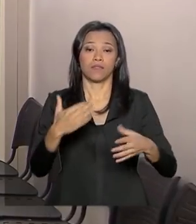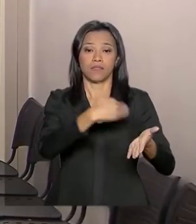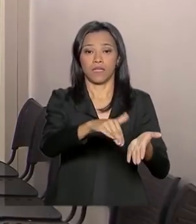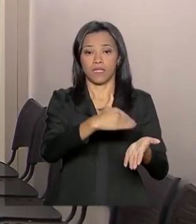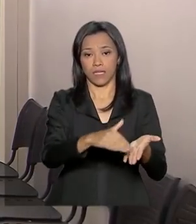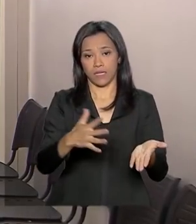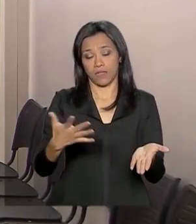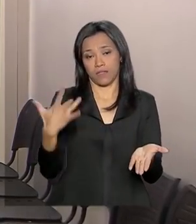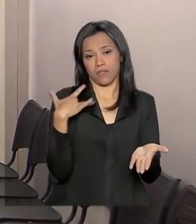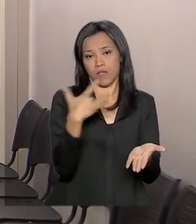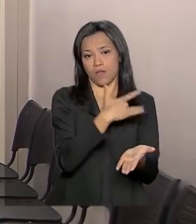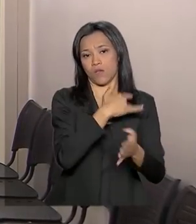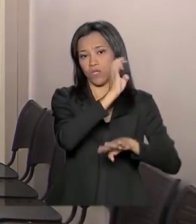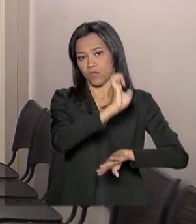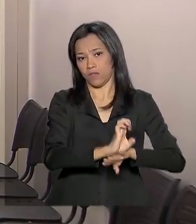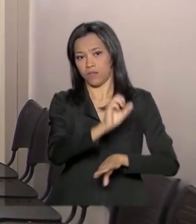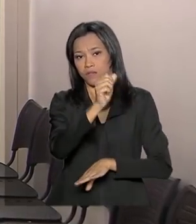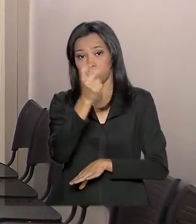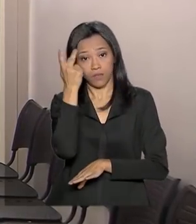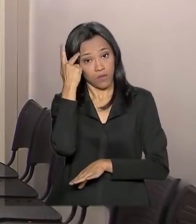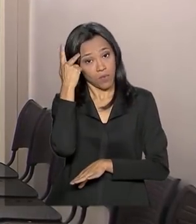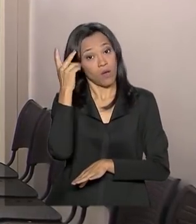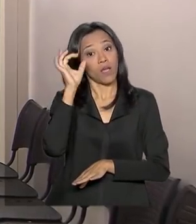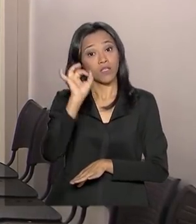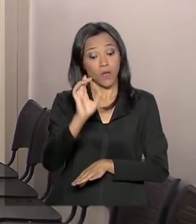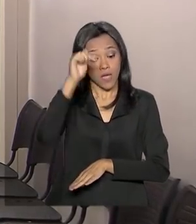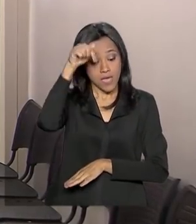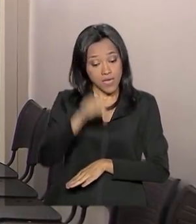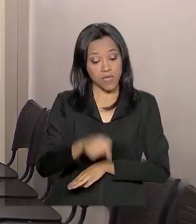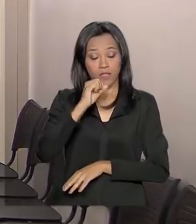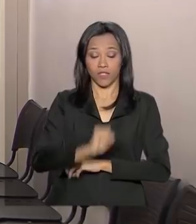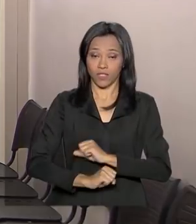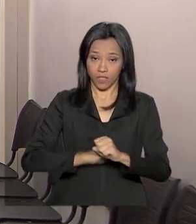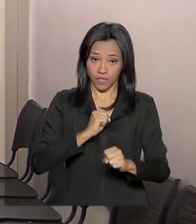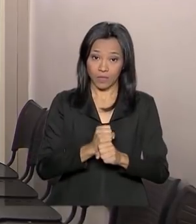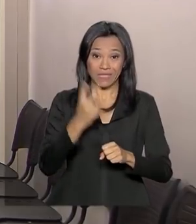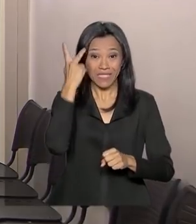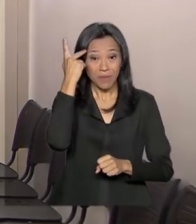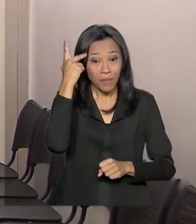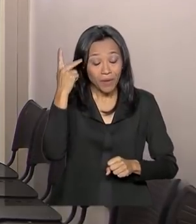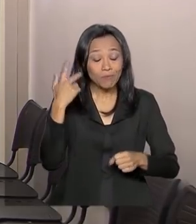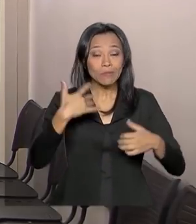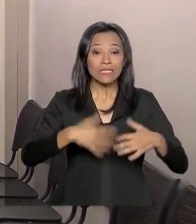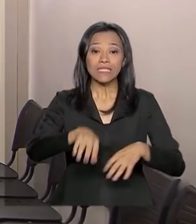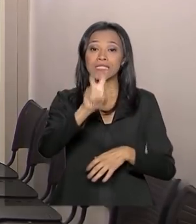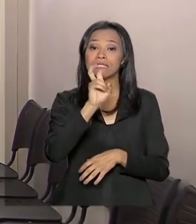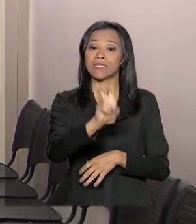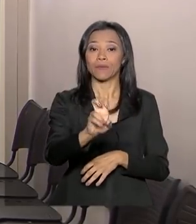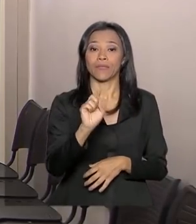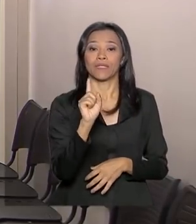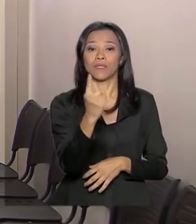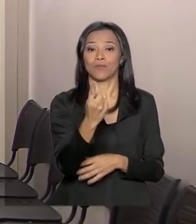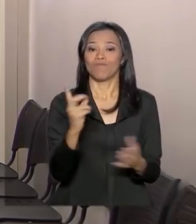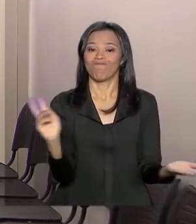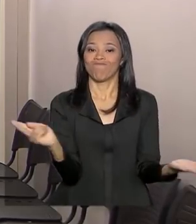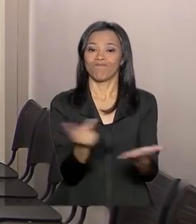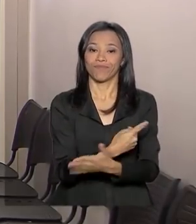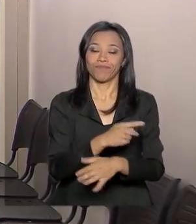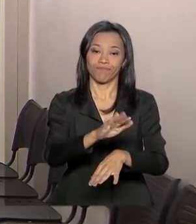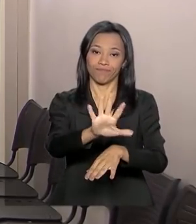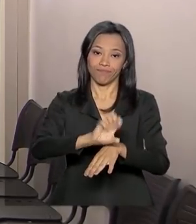do Estado de São Paulo. Já que somente este ano, São Paulo registrou 51 casos da